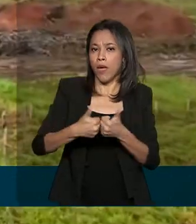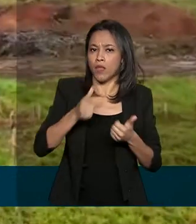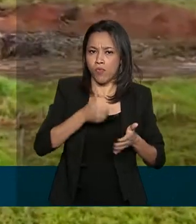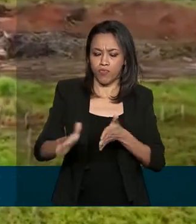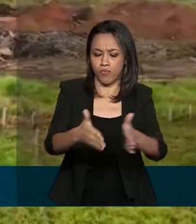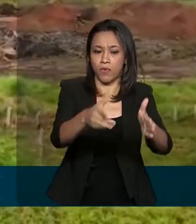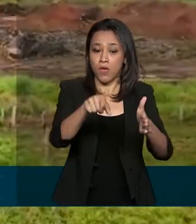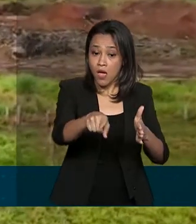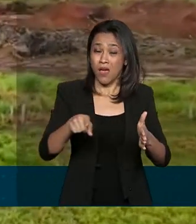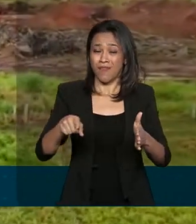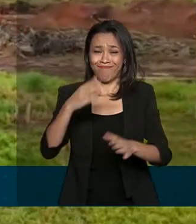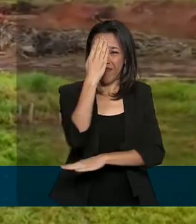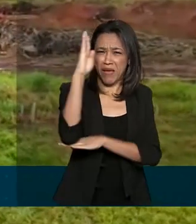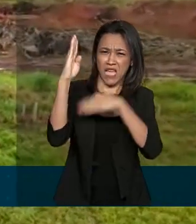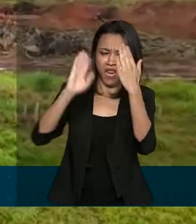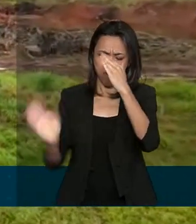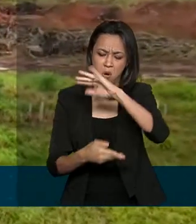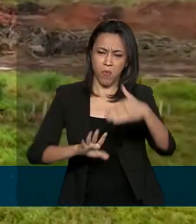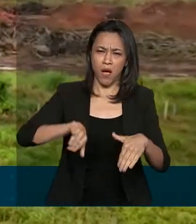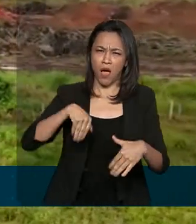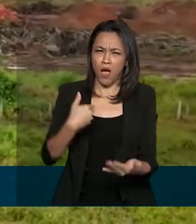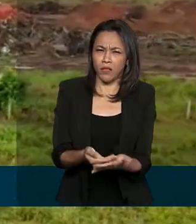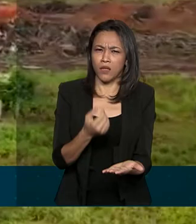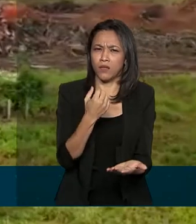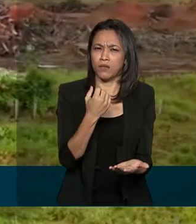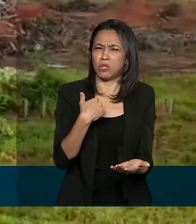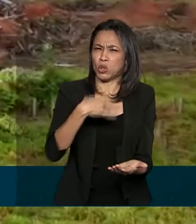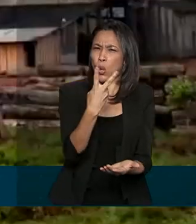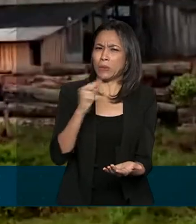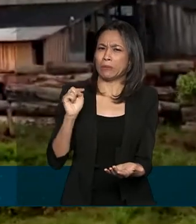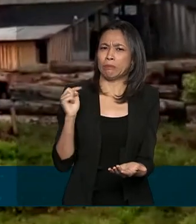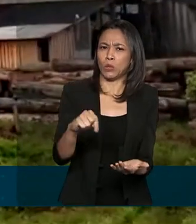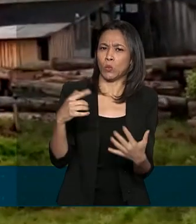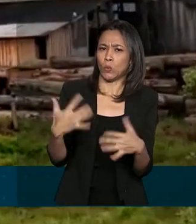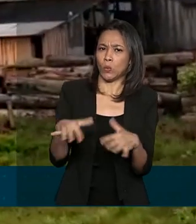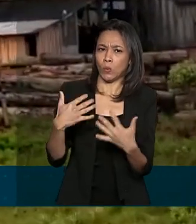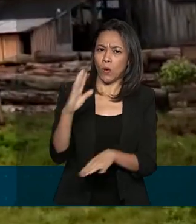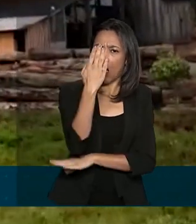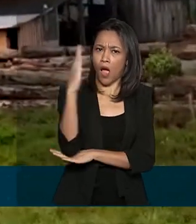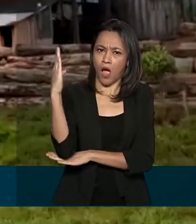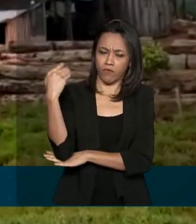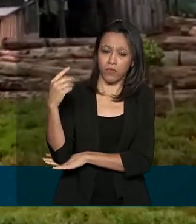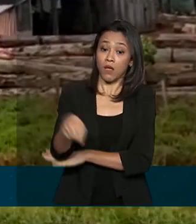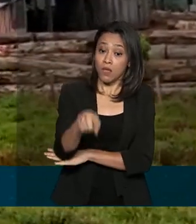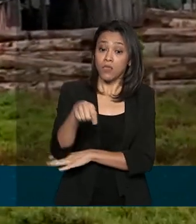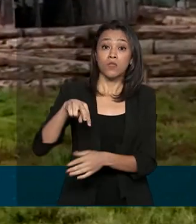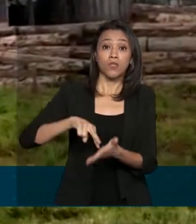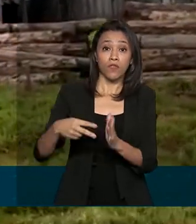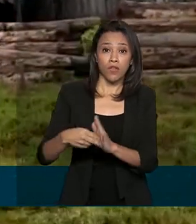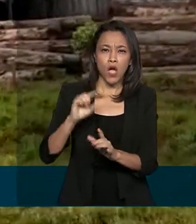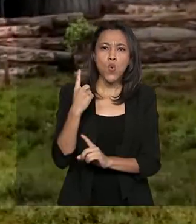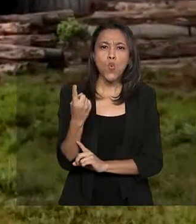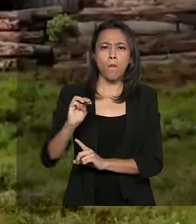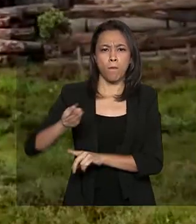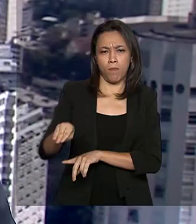madeira ilegal. Até o momento, foram mais de 2,2 mil metros cúbicos apreendidos. Valor superior a 1,1